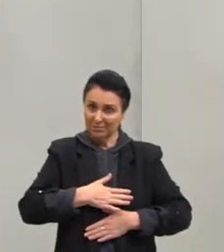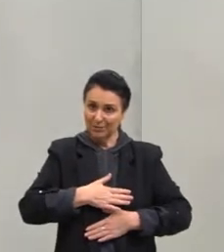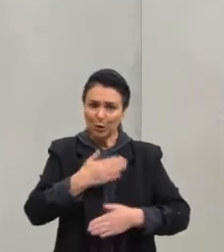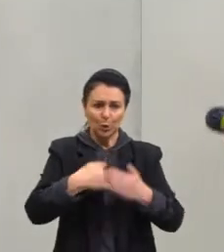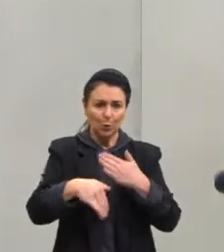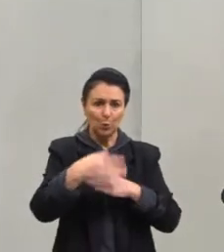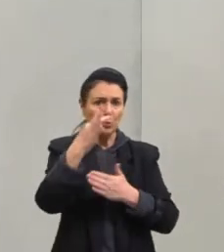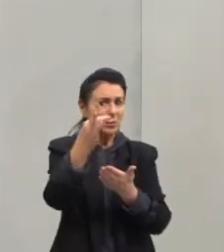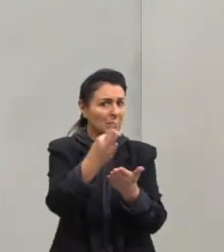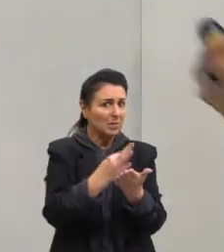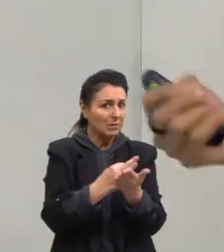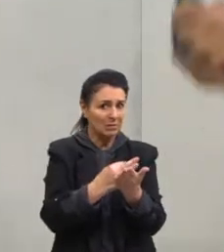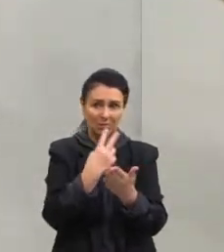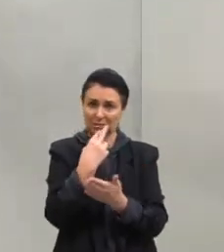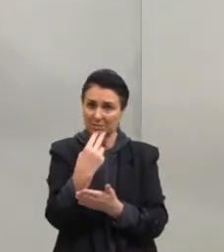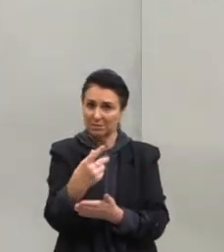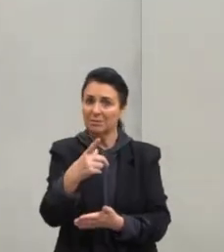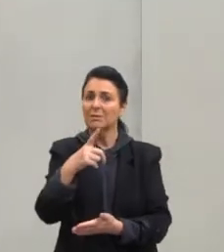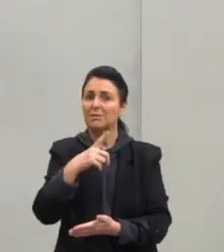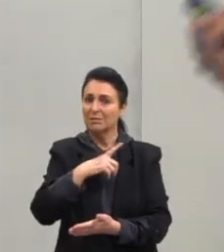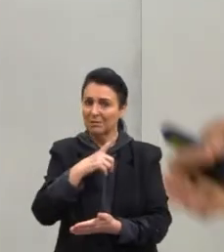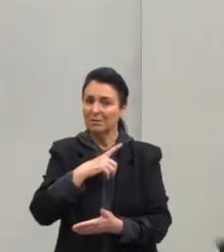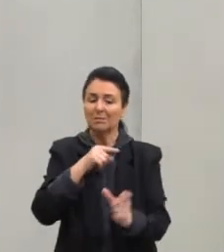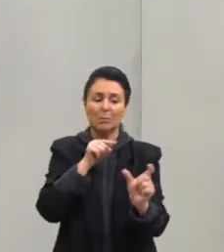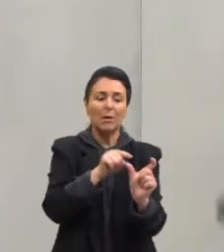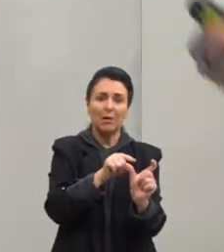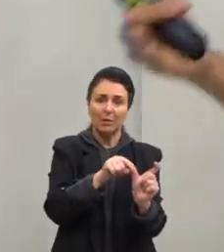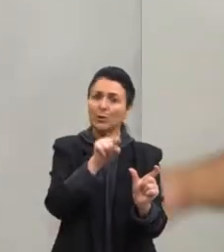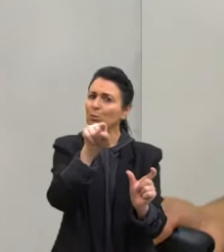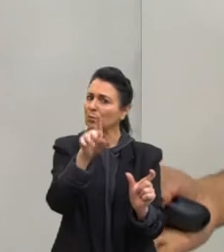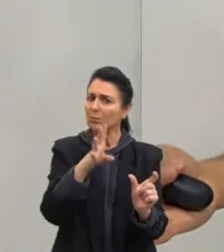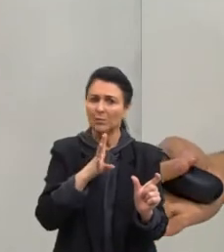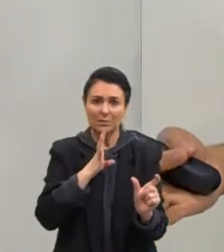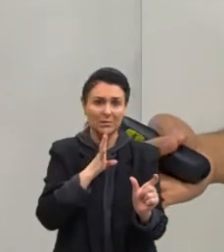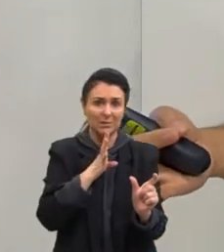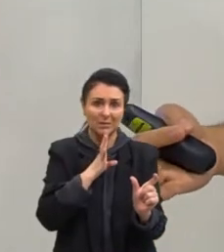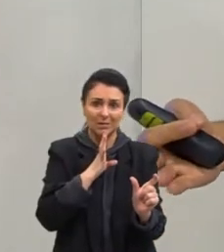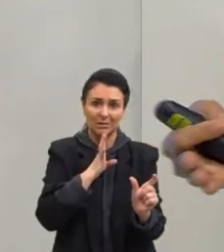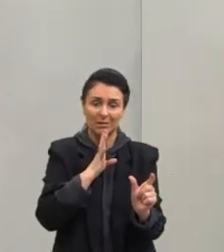todo texto em inglês, sempre vai haver palavras que tu vai conhecer. Por quê?